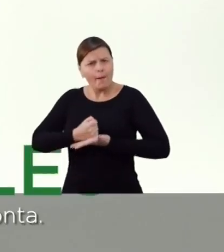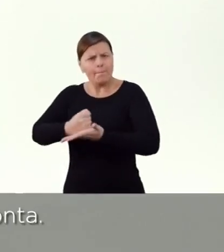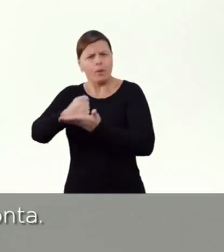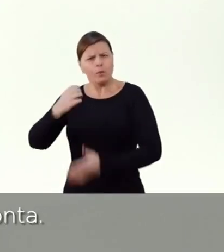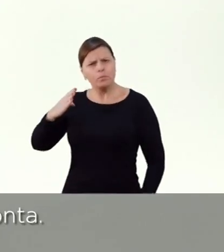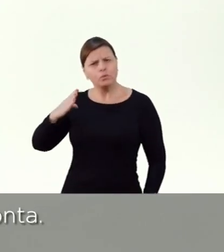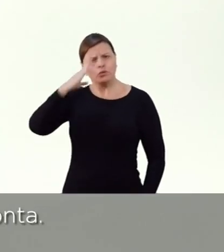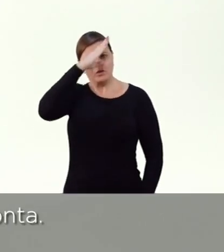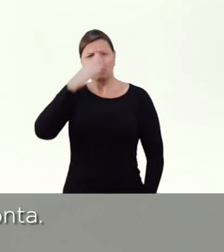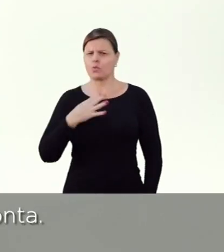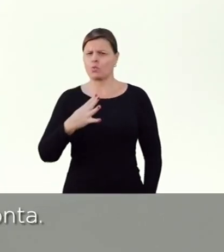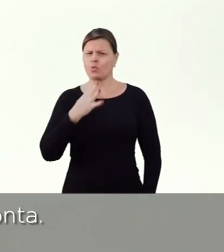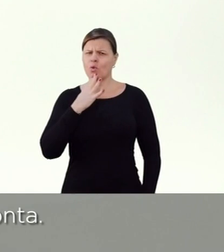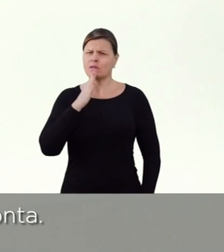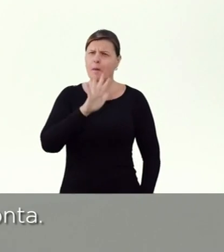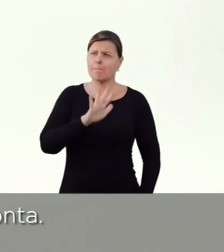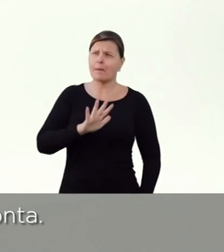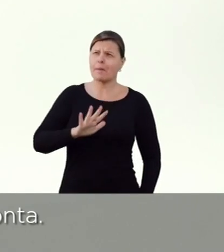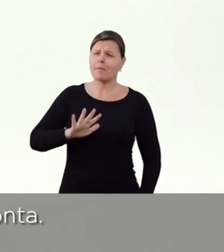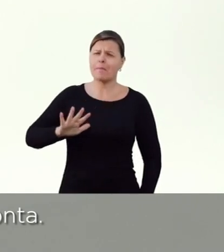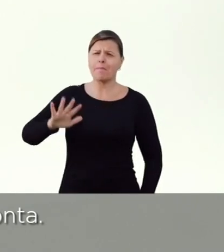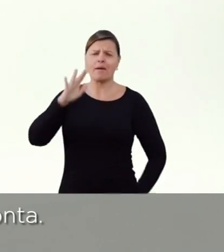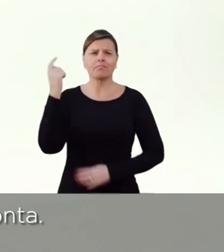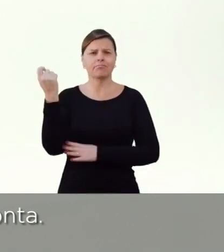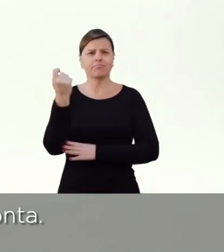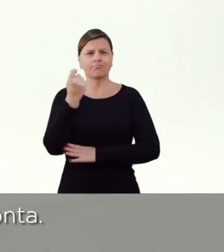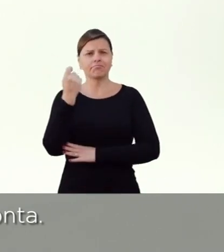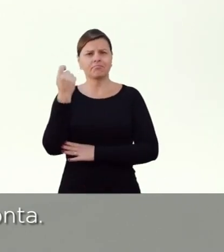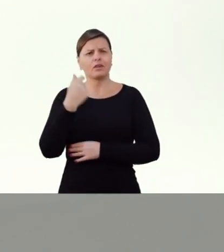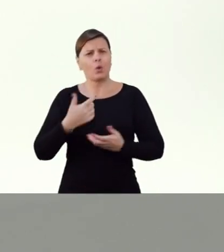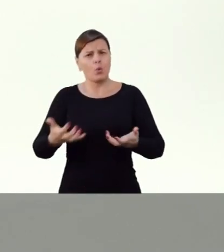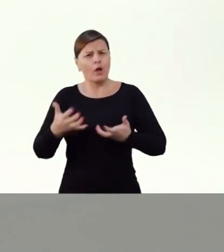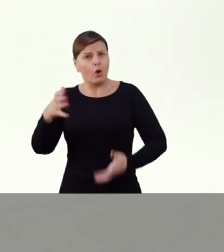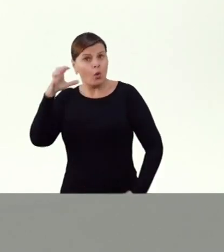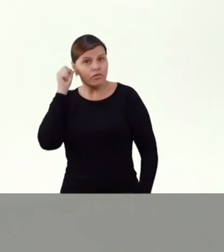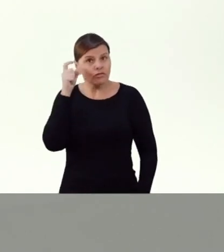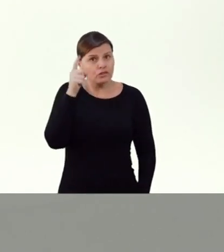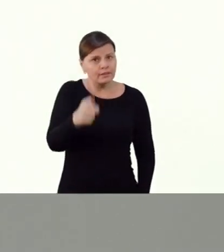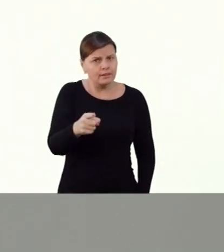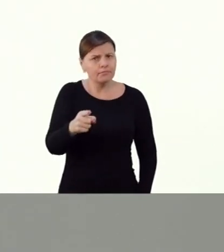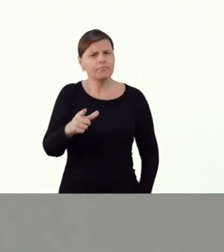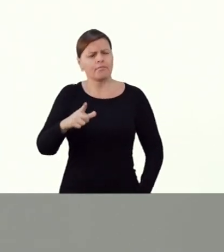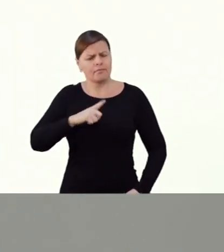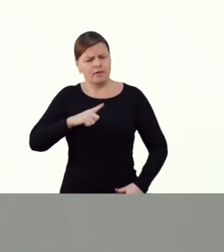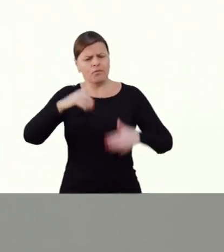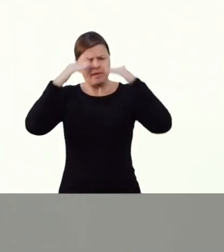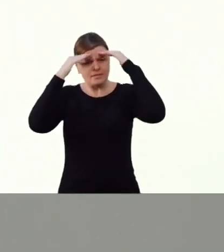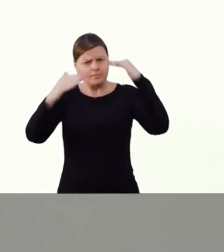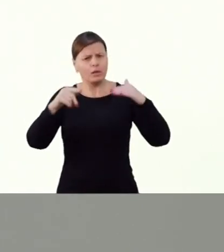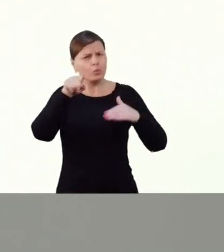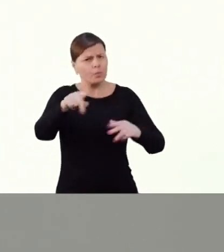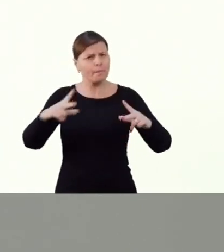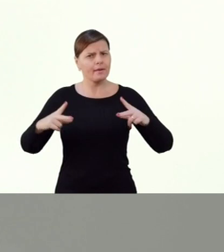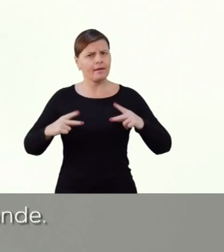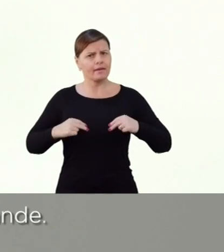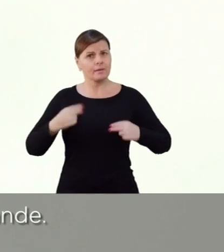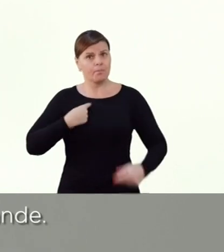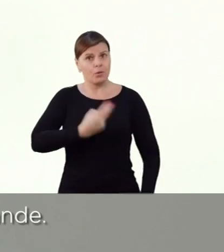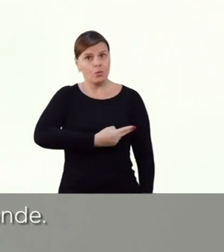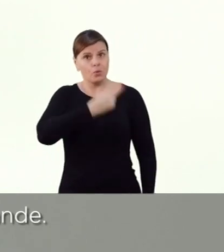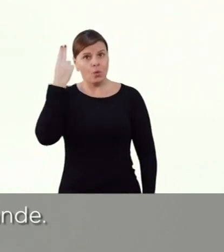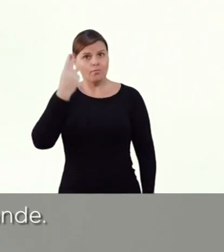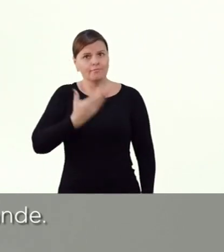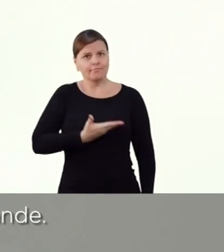Apoio Bolsonaro, conheço o Rio Grande de ponta a ponta. Quero te ouvir com o respeito que tu merece.